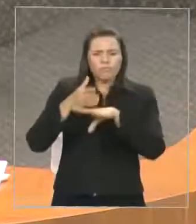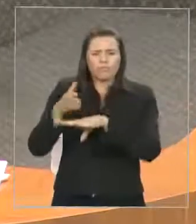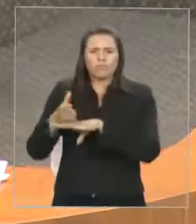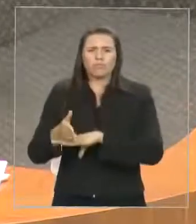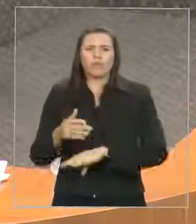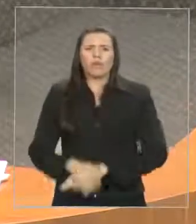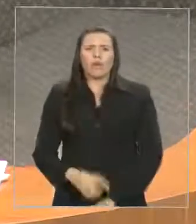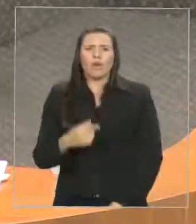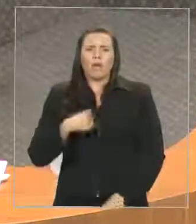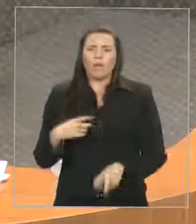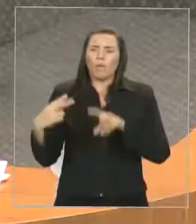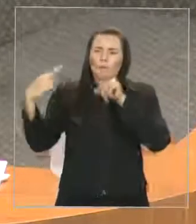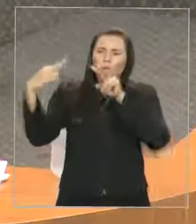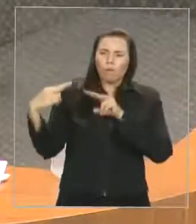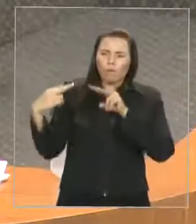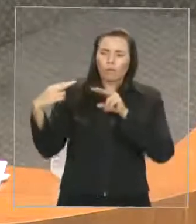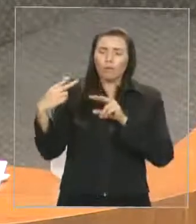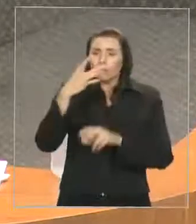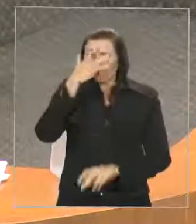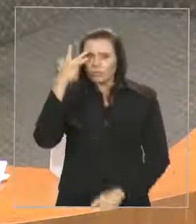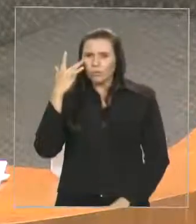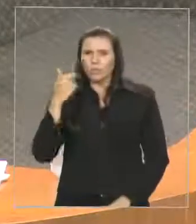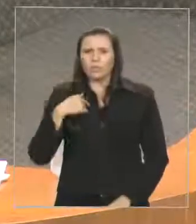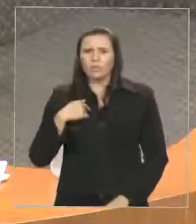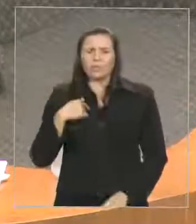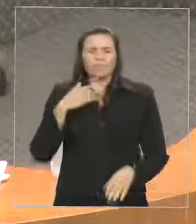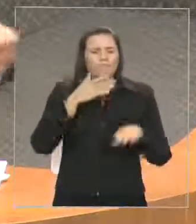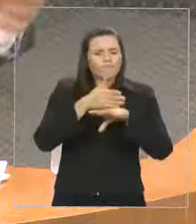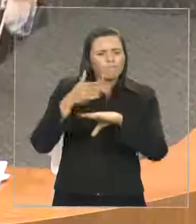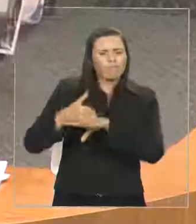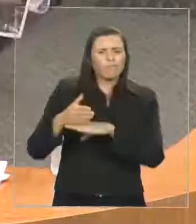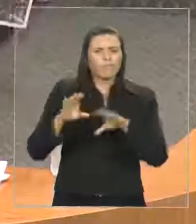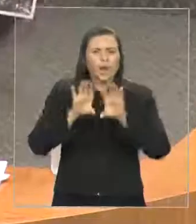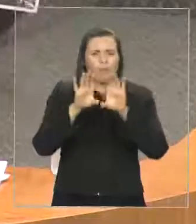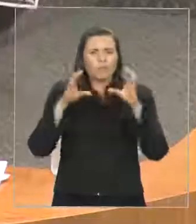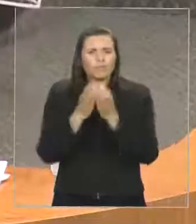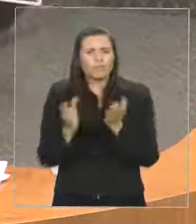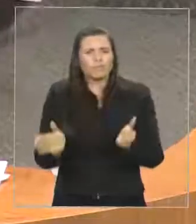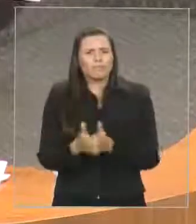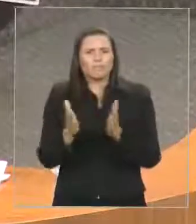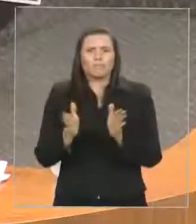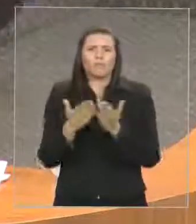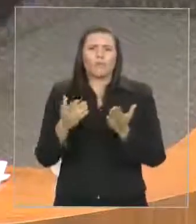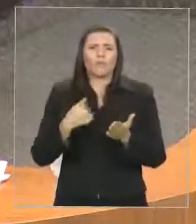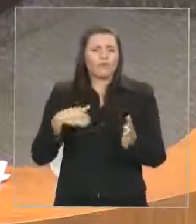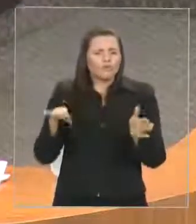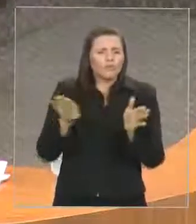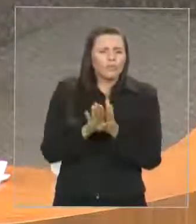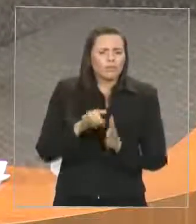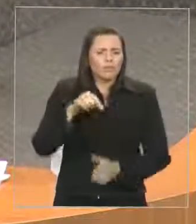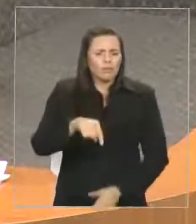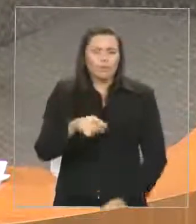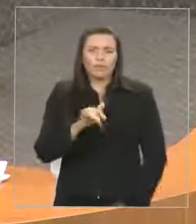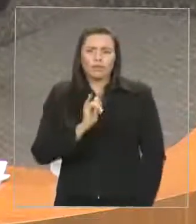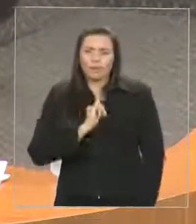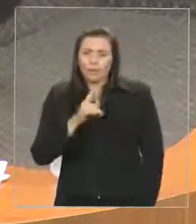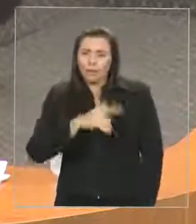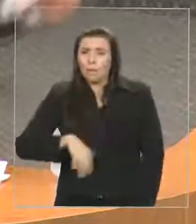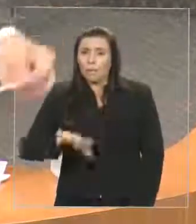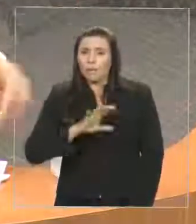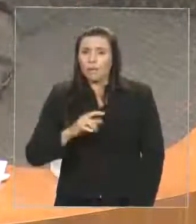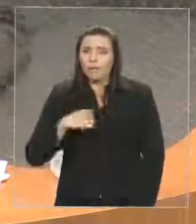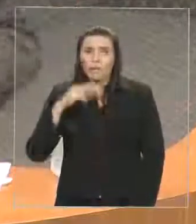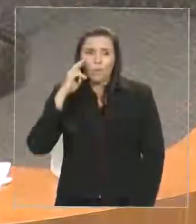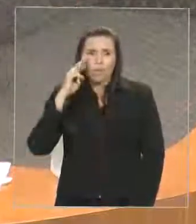cidadão, eu vou à periferia, eu vou nas comunidades pobres, e chegando numa comunidade pobre na periferia de Imperatriz, olhei uma